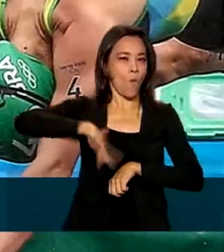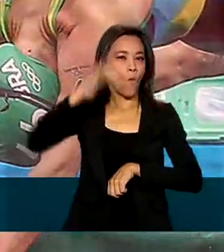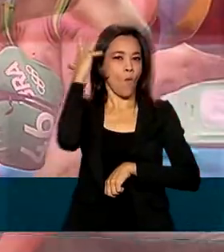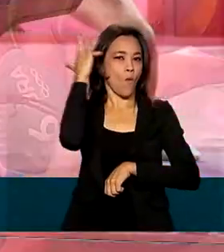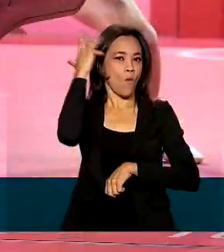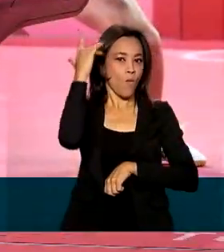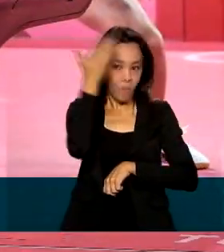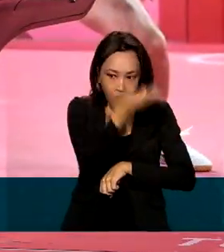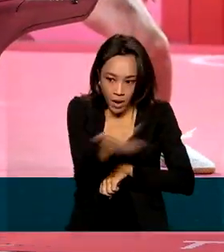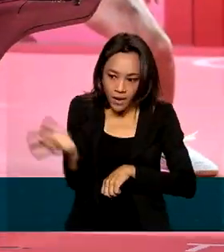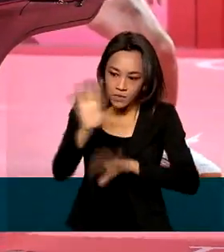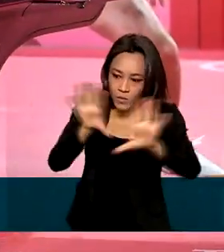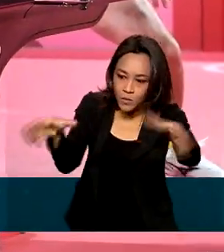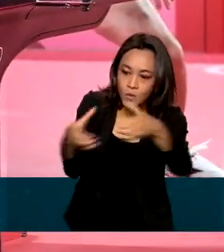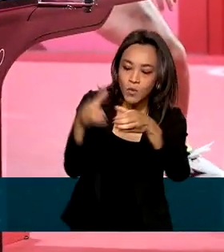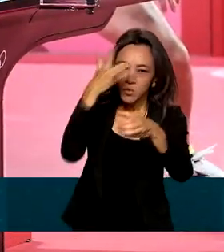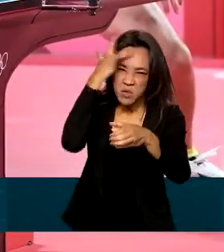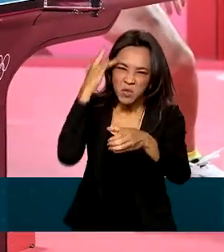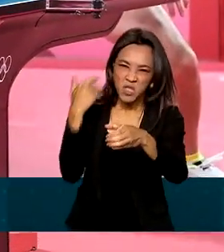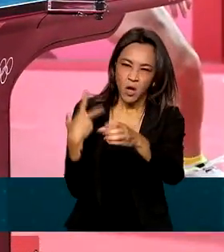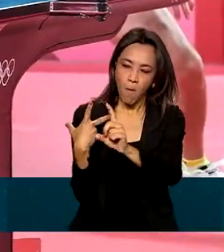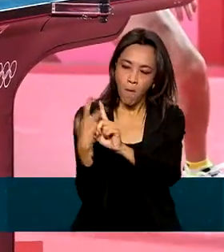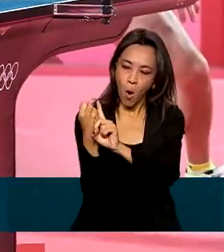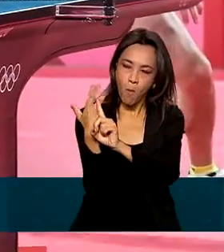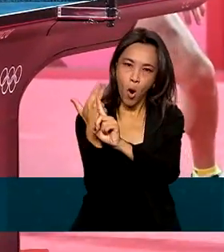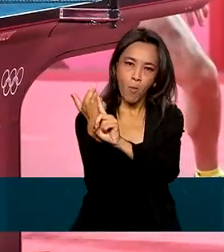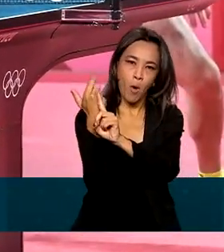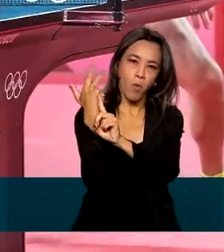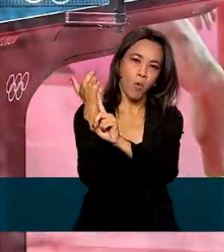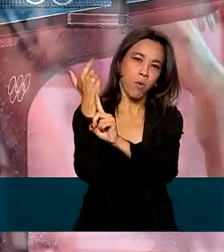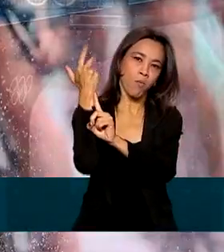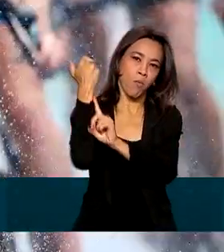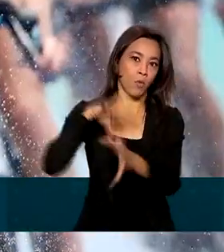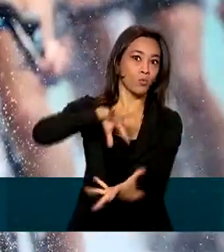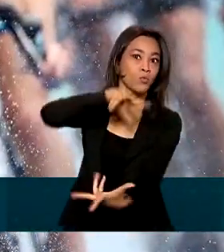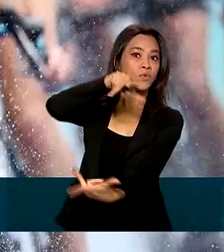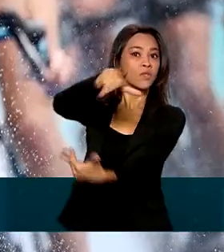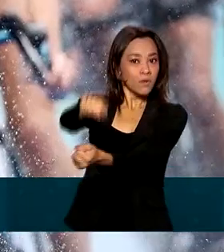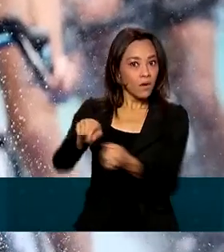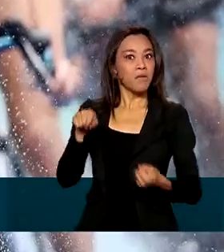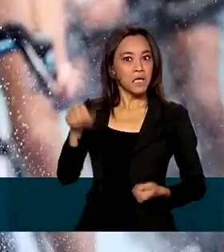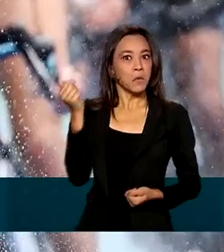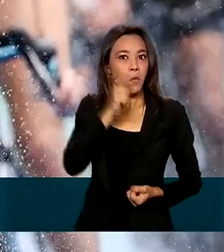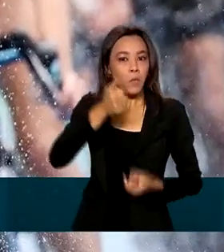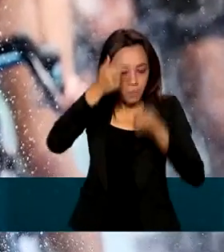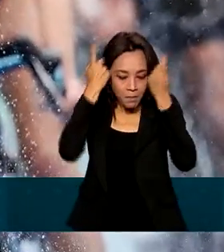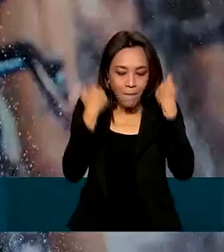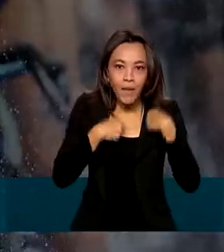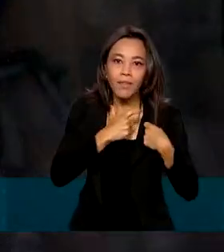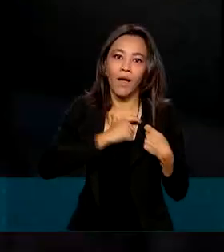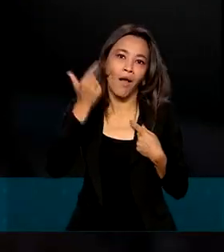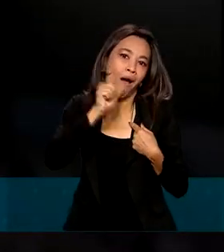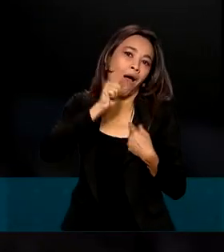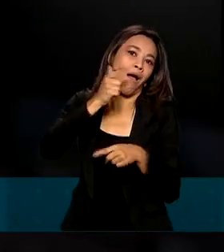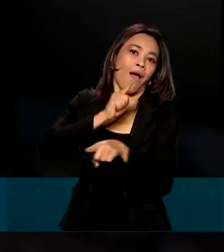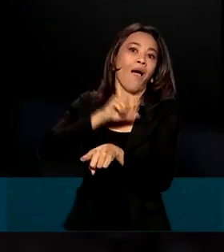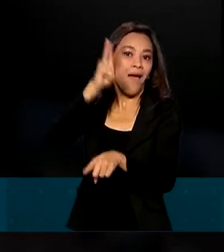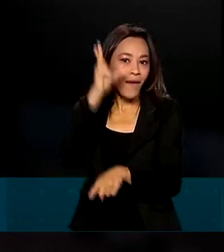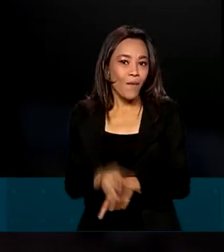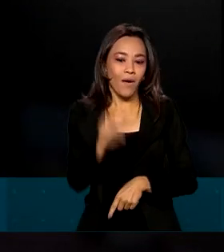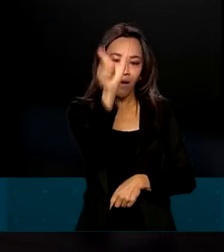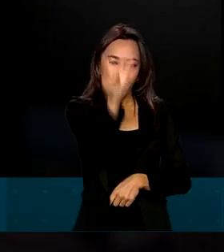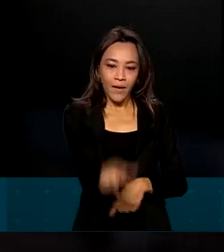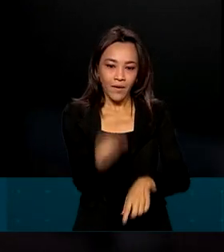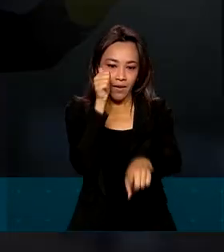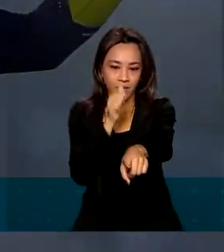destinada aos esportistas bem posicionados no ranking mundial e com mais chances de medalhas olímpicas. É o caso de